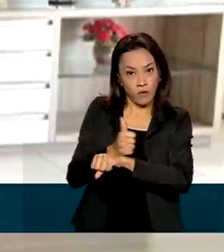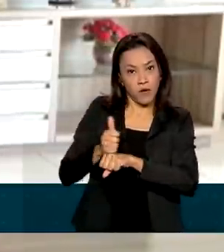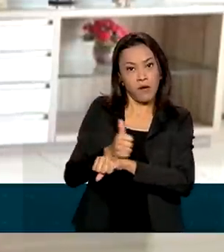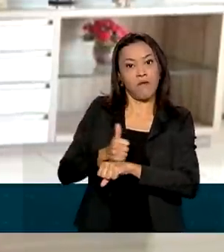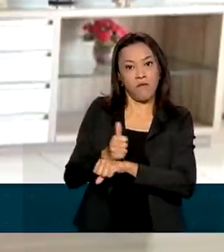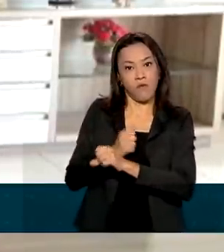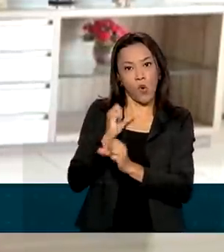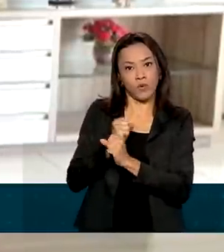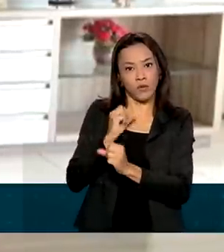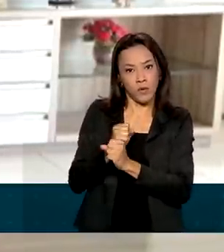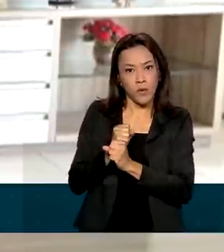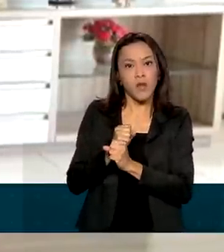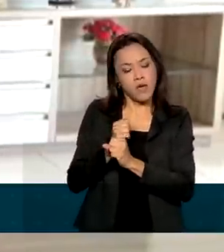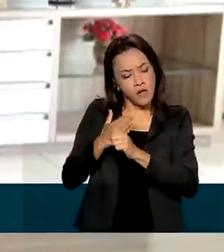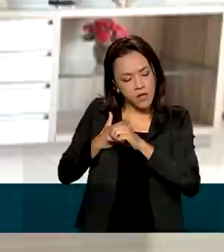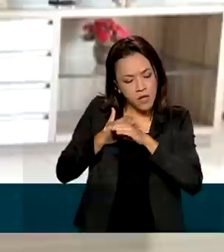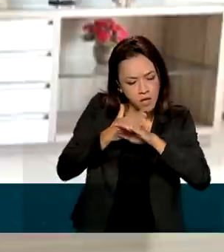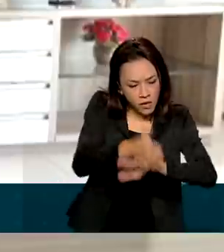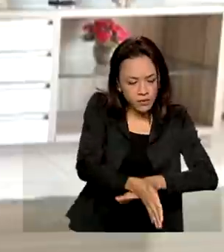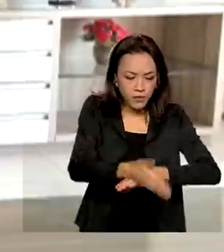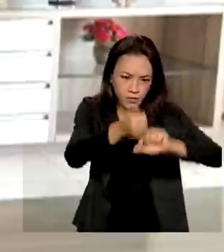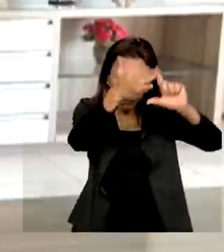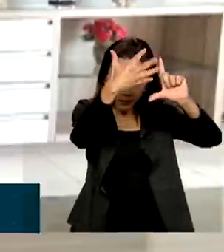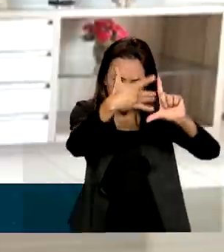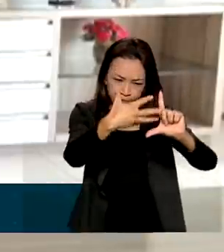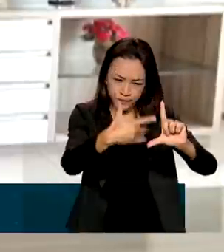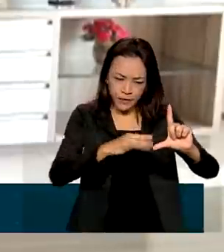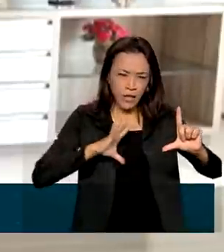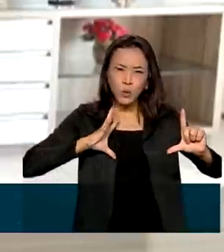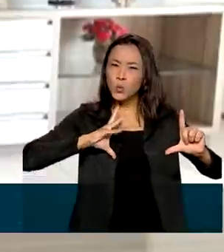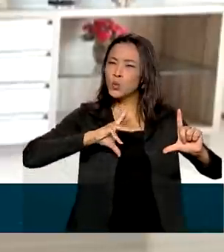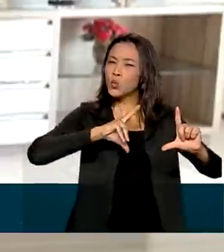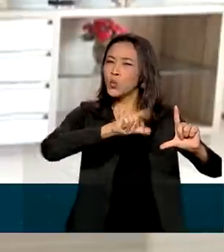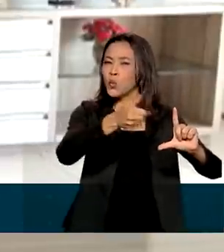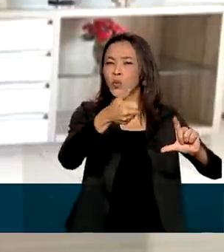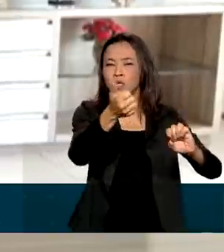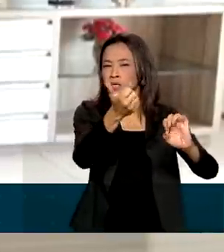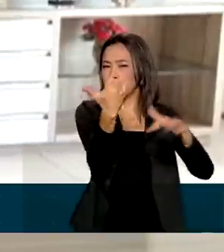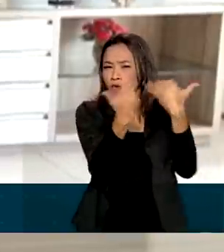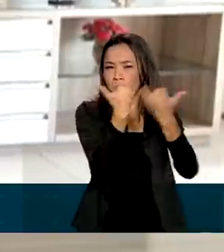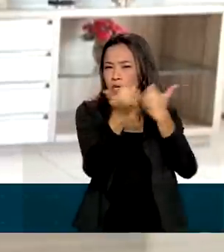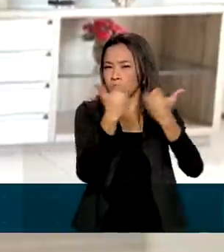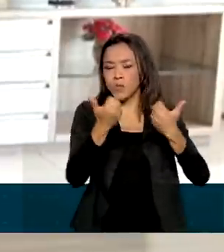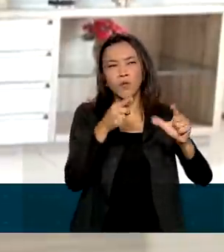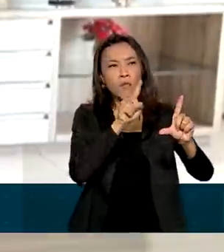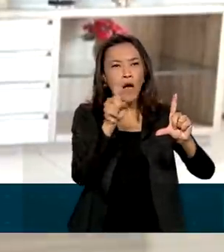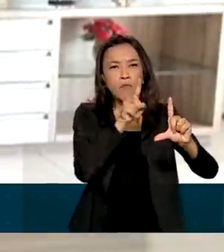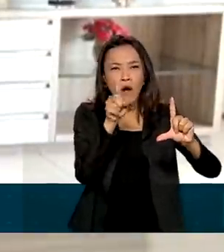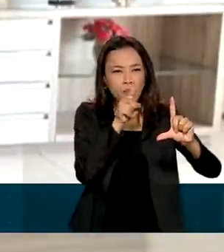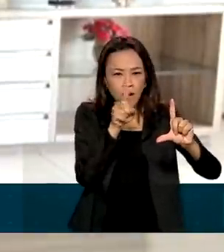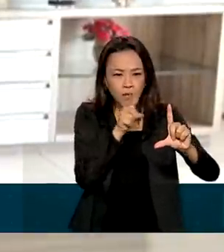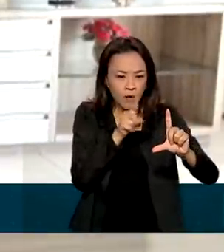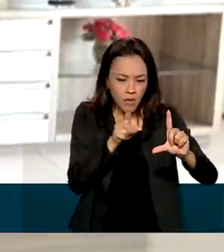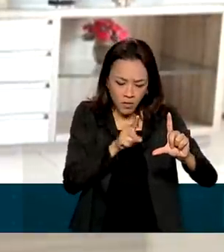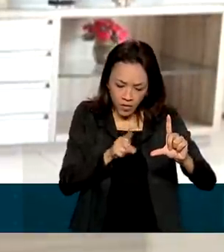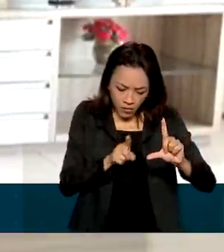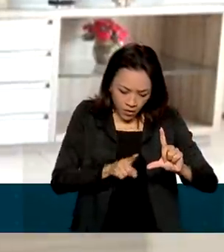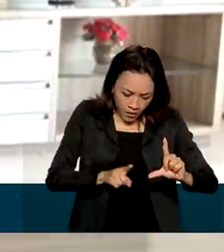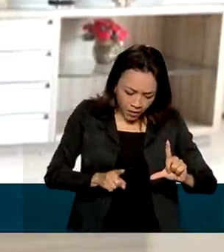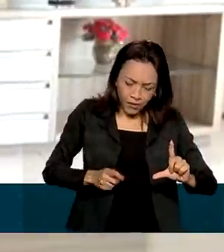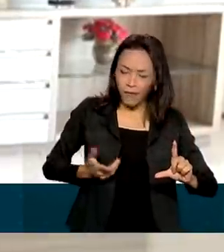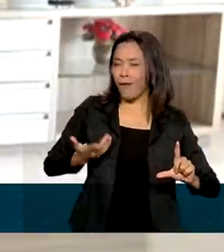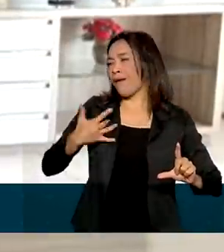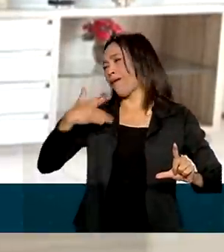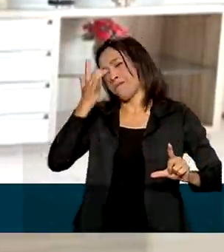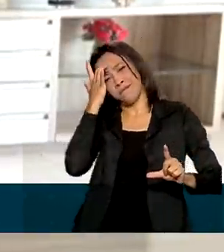e ali ele já tem todos os serviços, ele já tem todas as instruções de como deve fazer, tornando bem